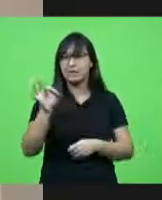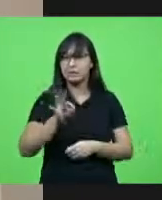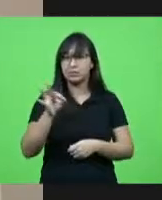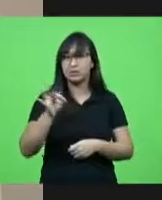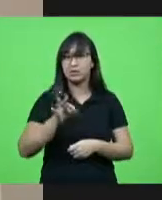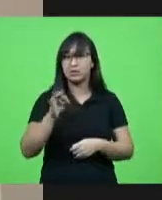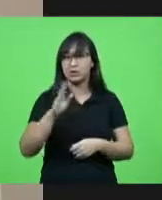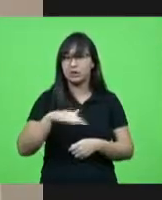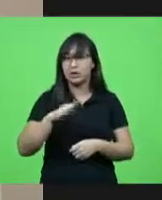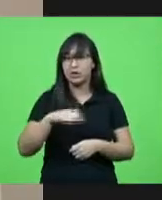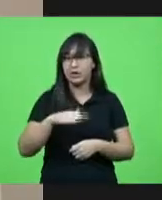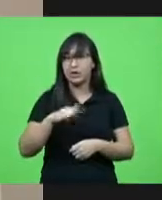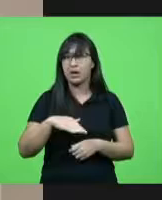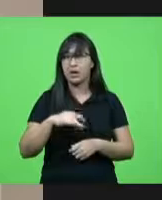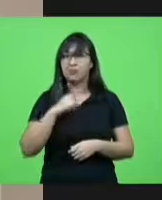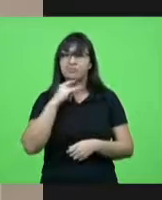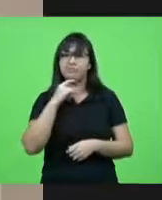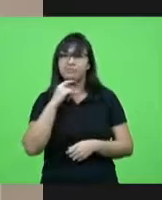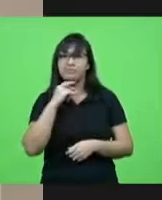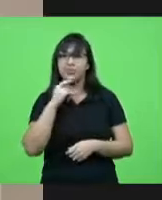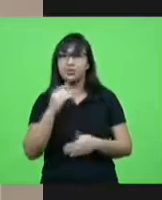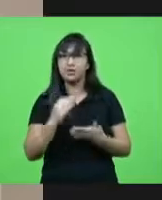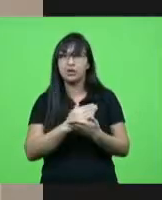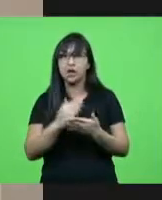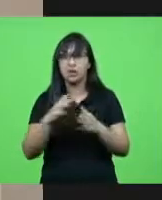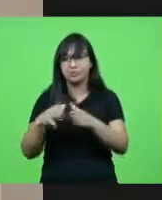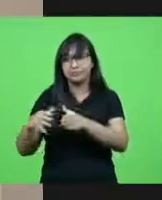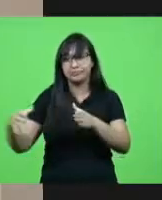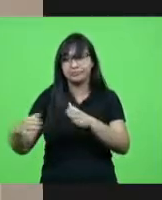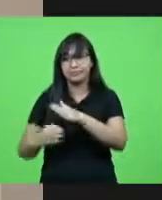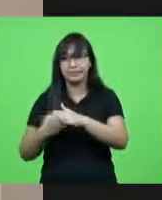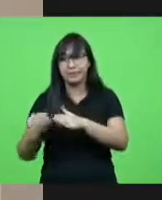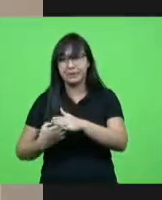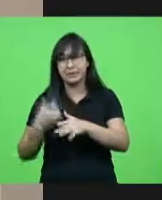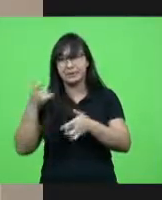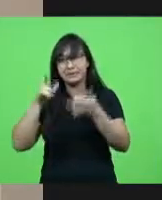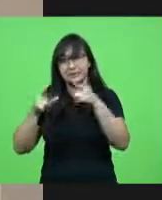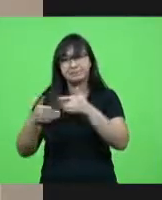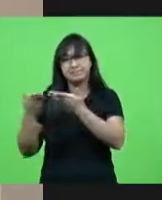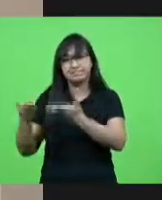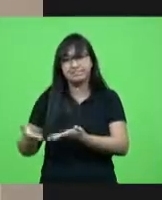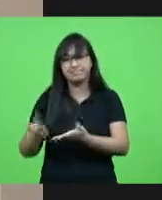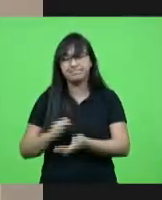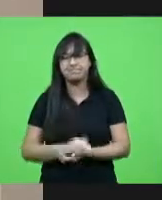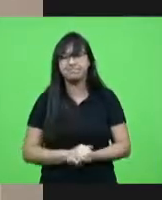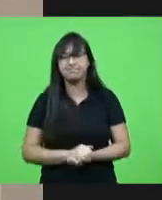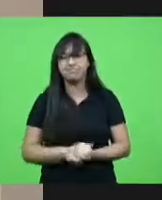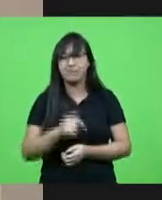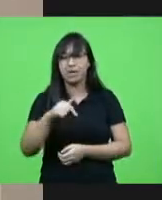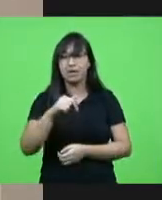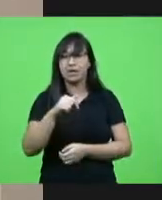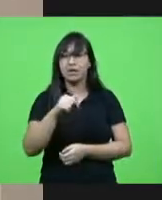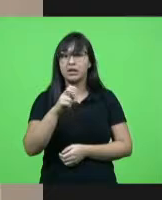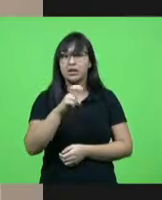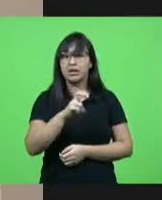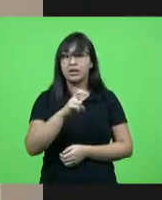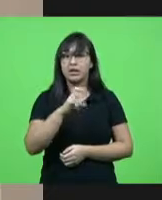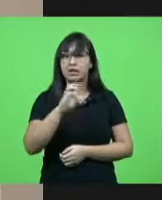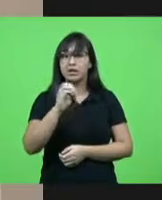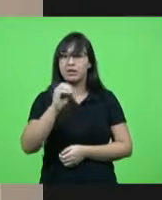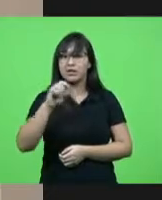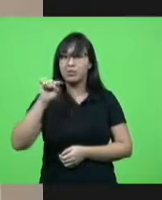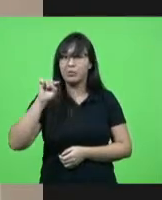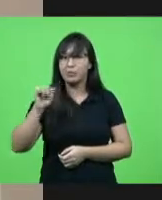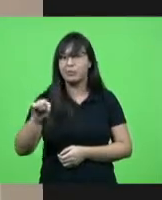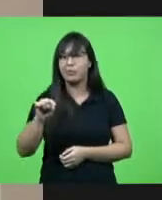tem acesso diferentemente do que acontece com as grandes empresas aqui em Santa Catarina são mais de 500 mil micro e pequenas